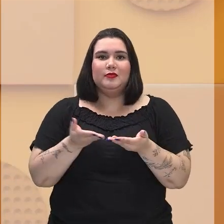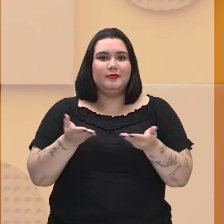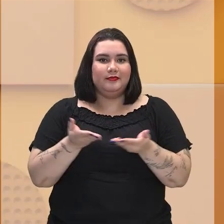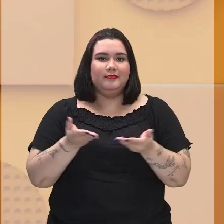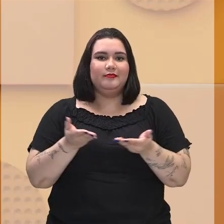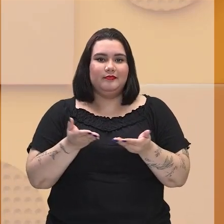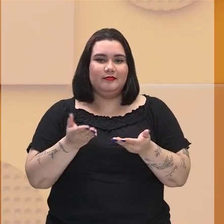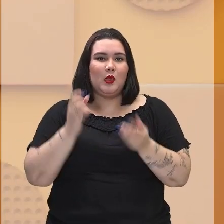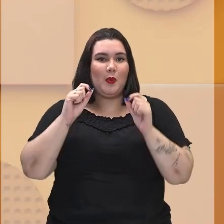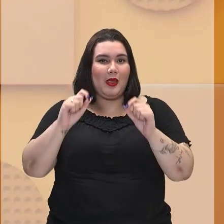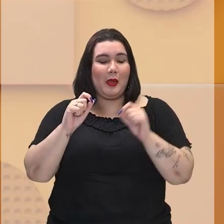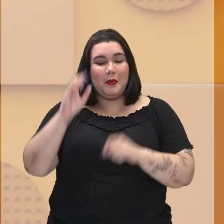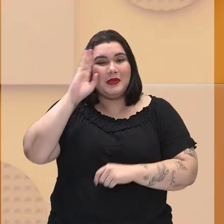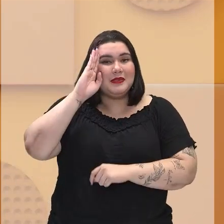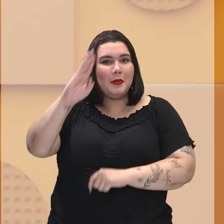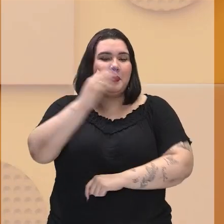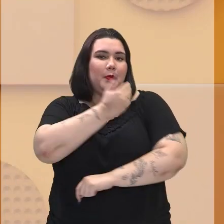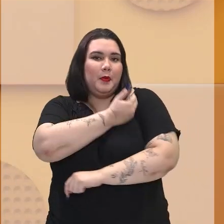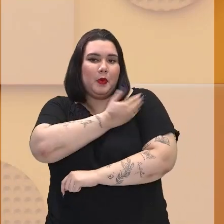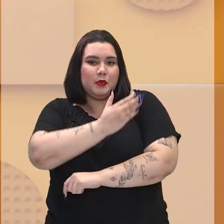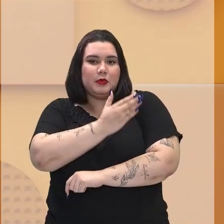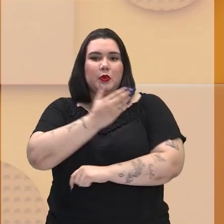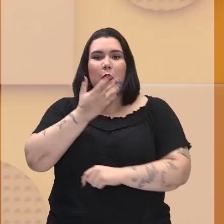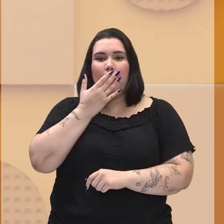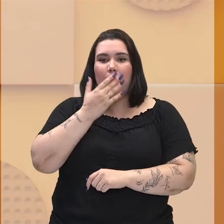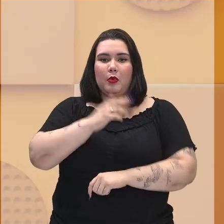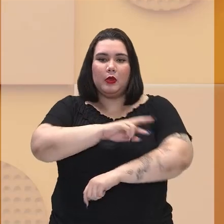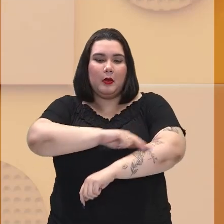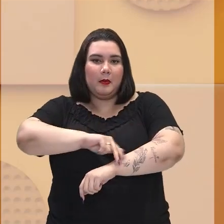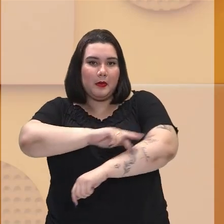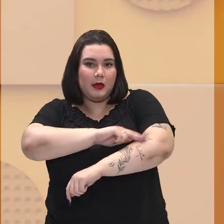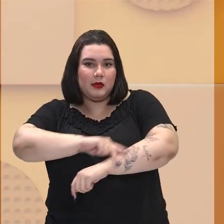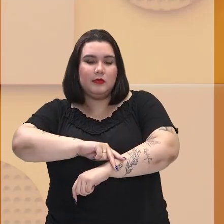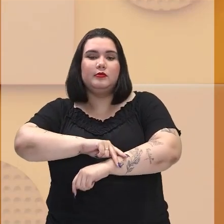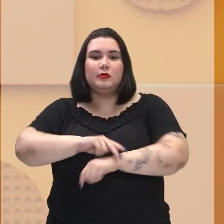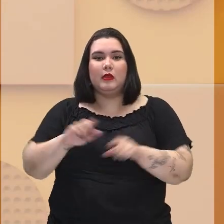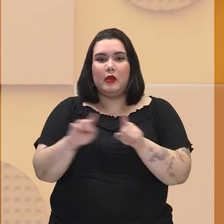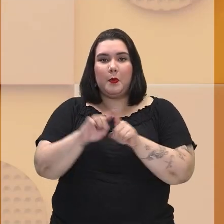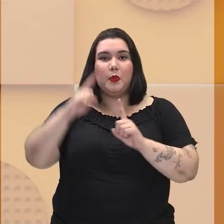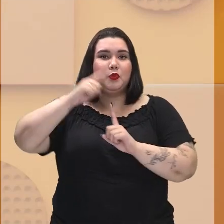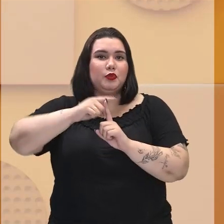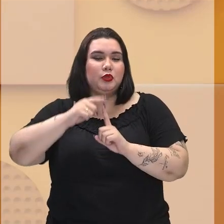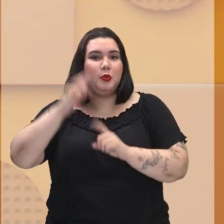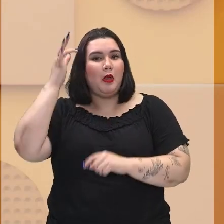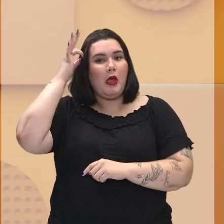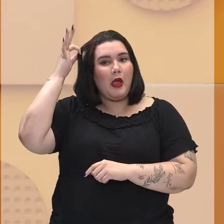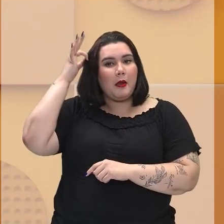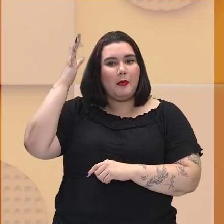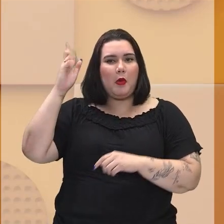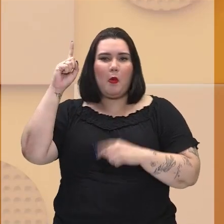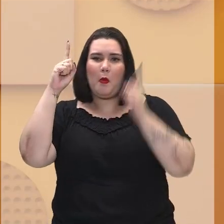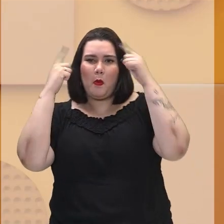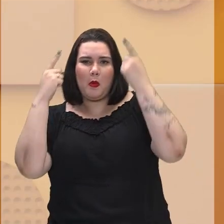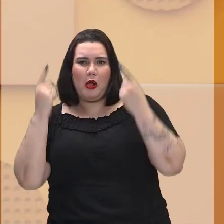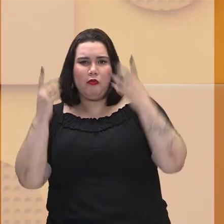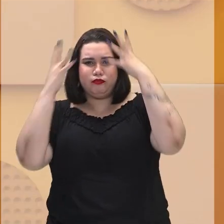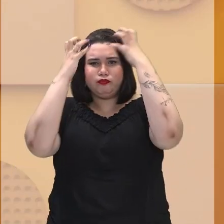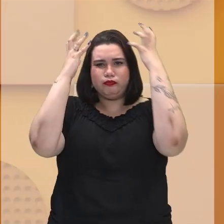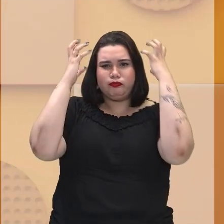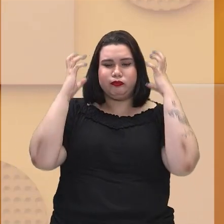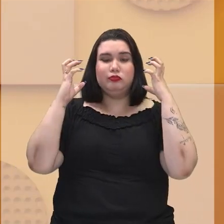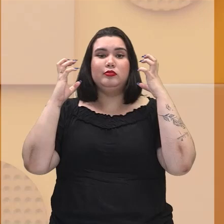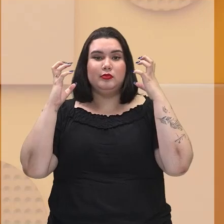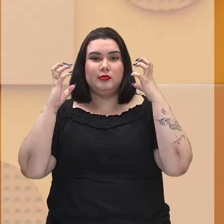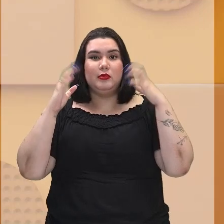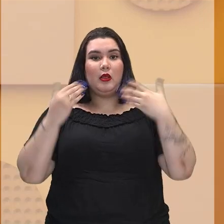discriminação por conta da cor da pele ou tipo de cabelo. Tanto que, hoje em dia, no